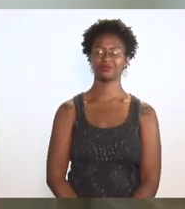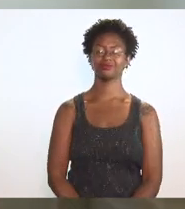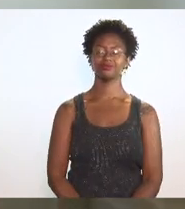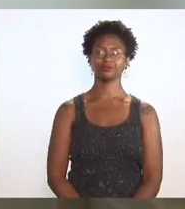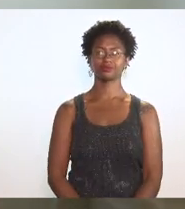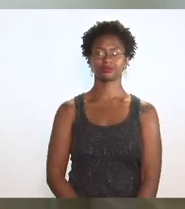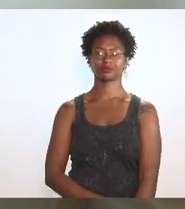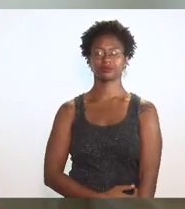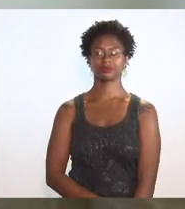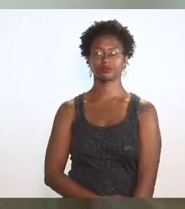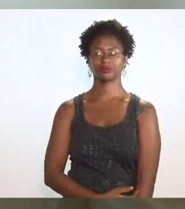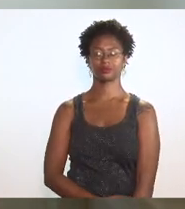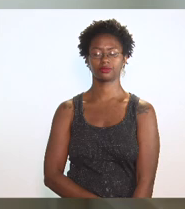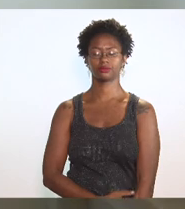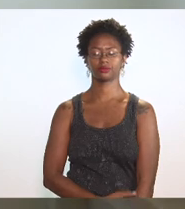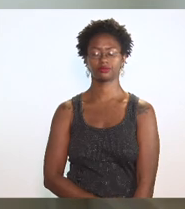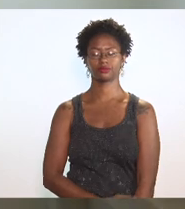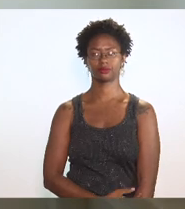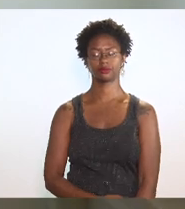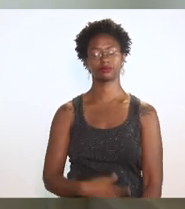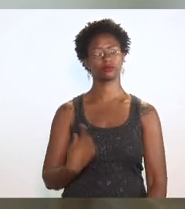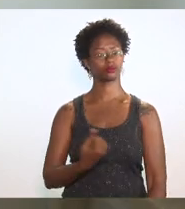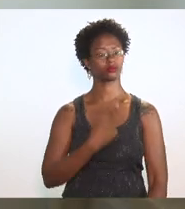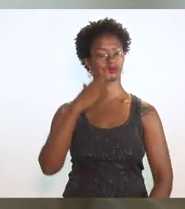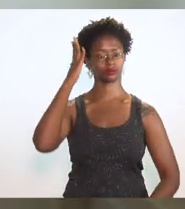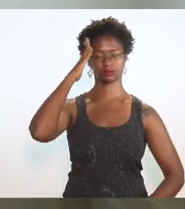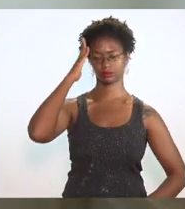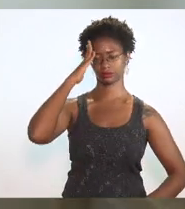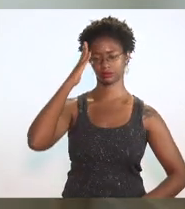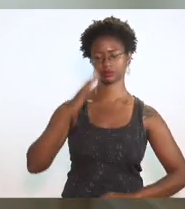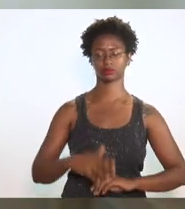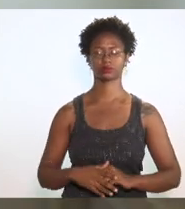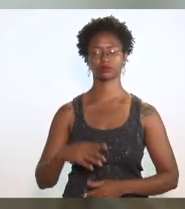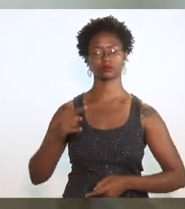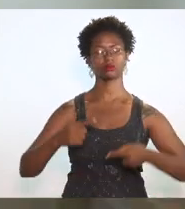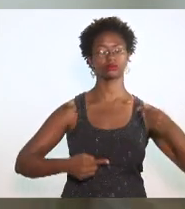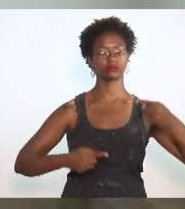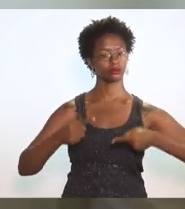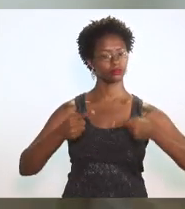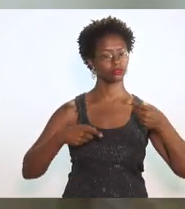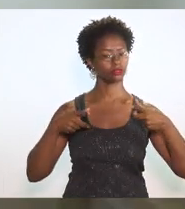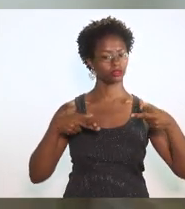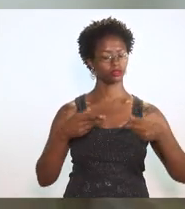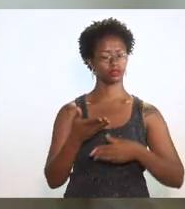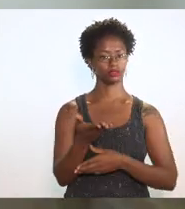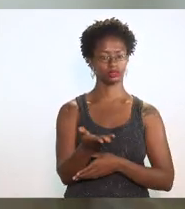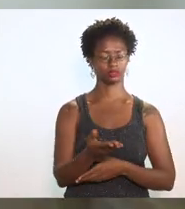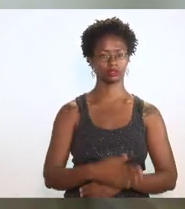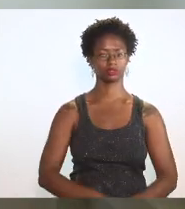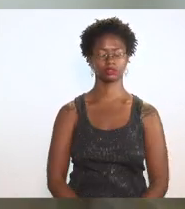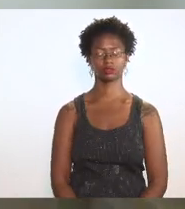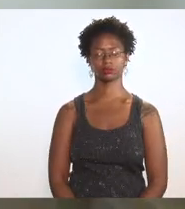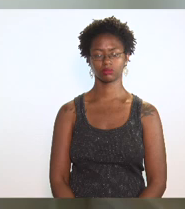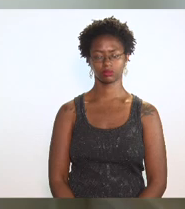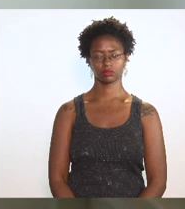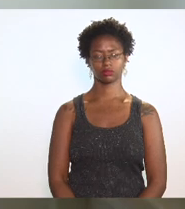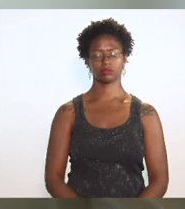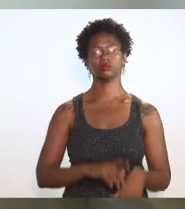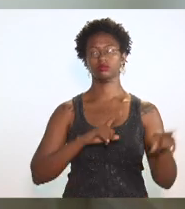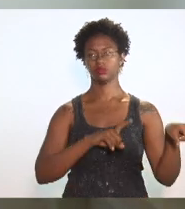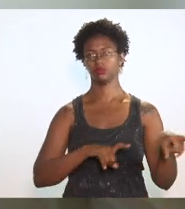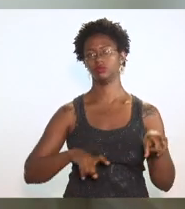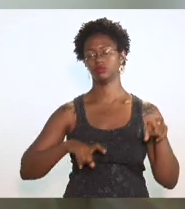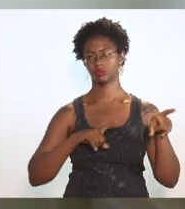porque a rigor uma discussão como essa lá na fazenda